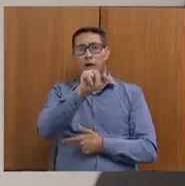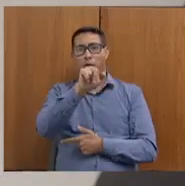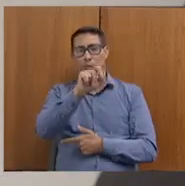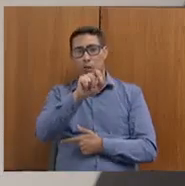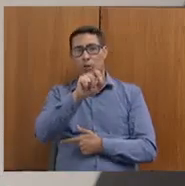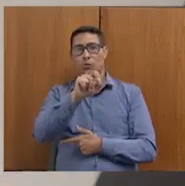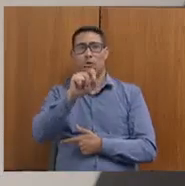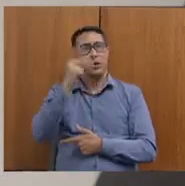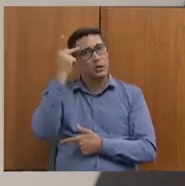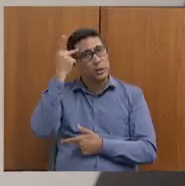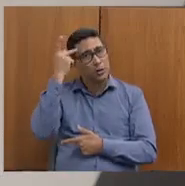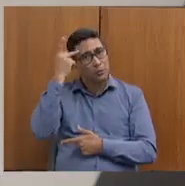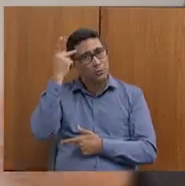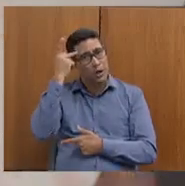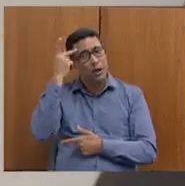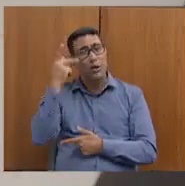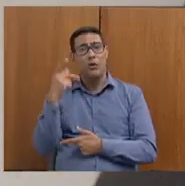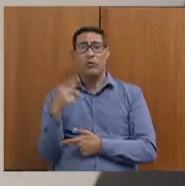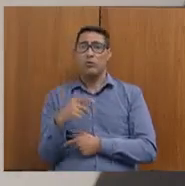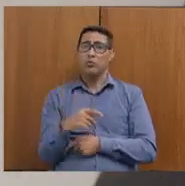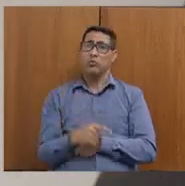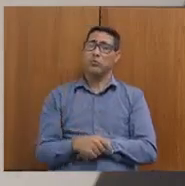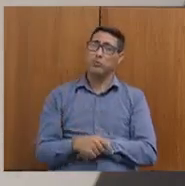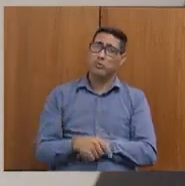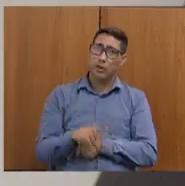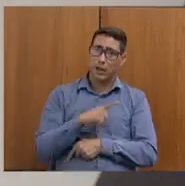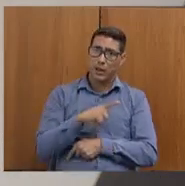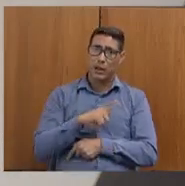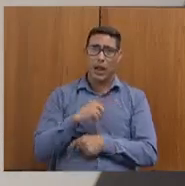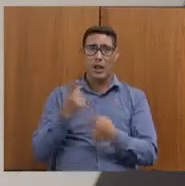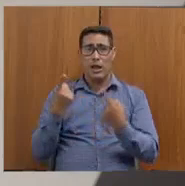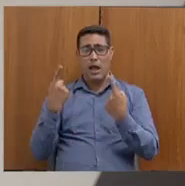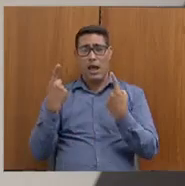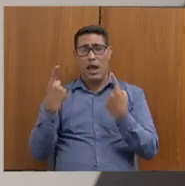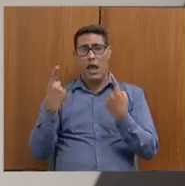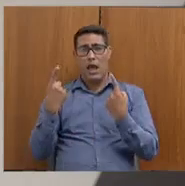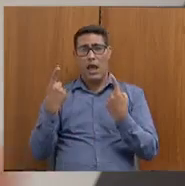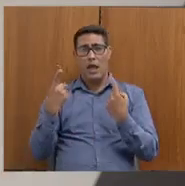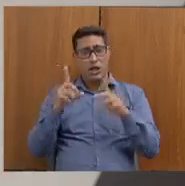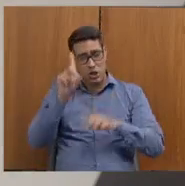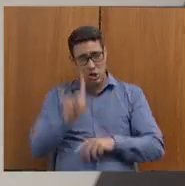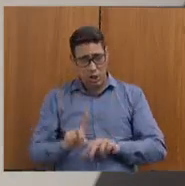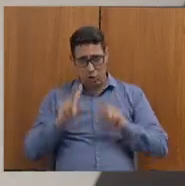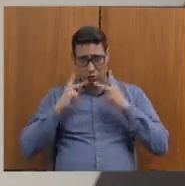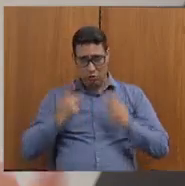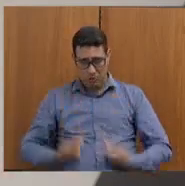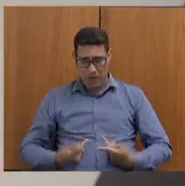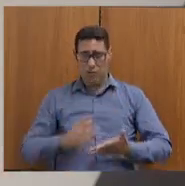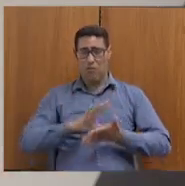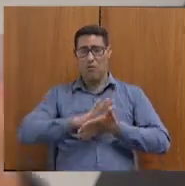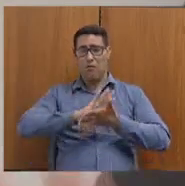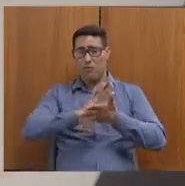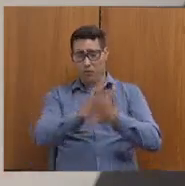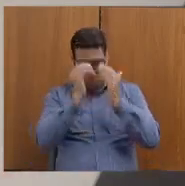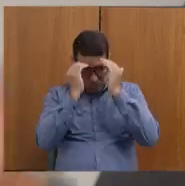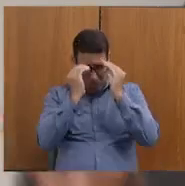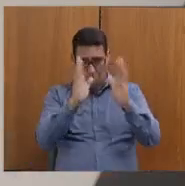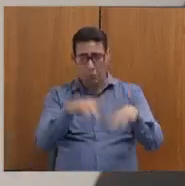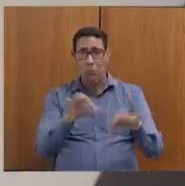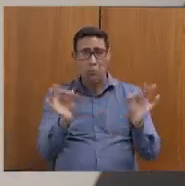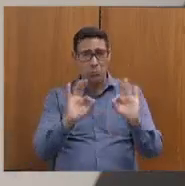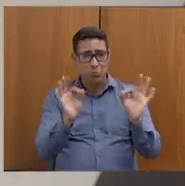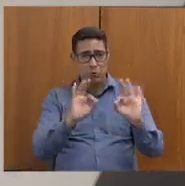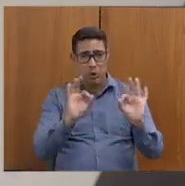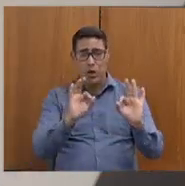muitas vezes, de violação de direitos humanos com a população em situação de rua por causa de uma conduta que não respeita uma metodologia do